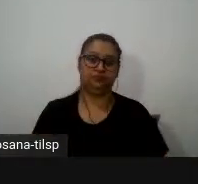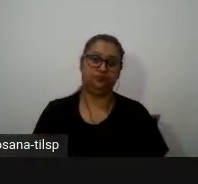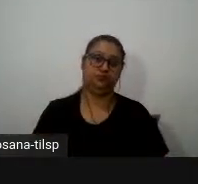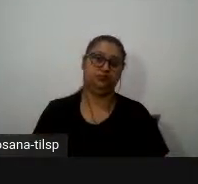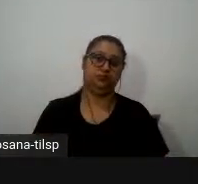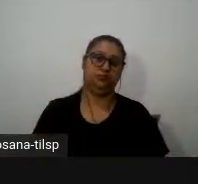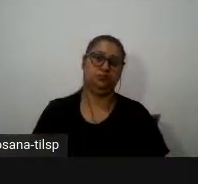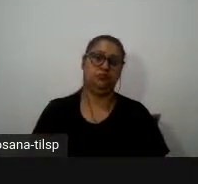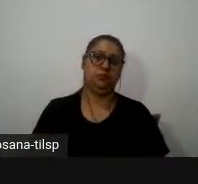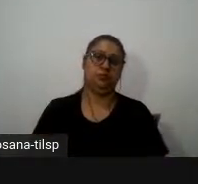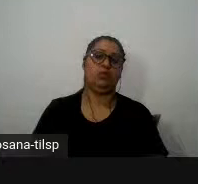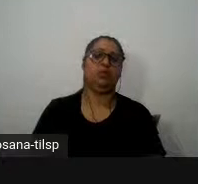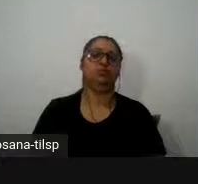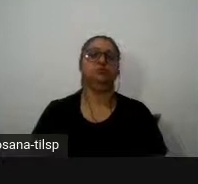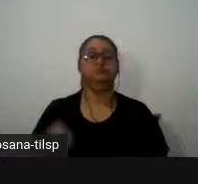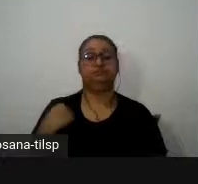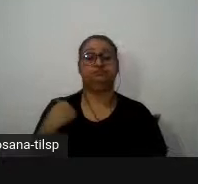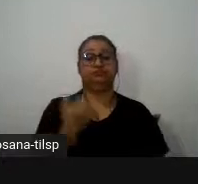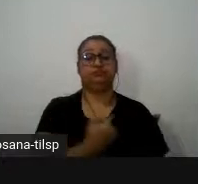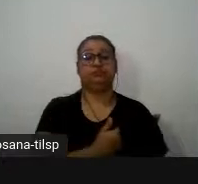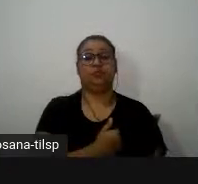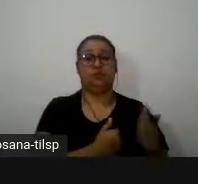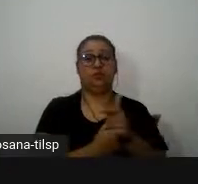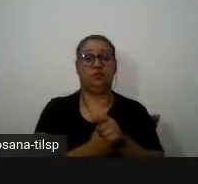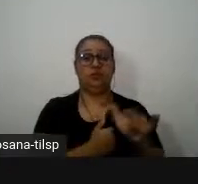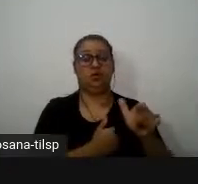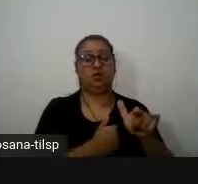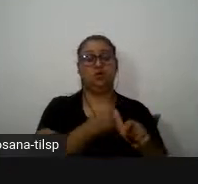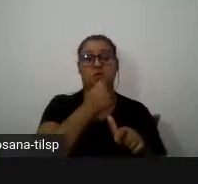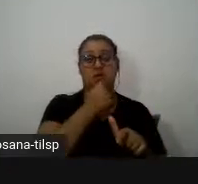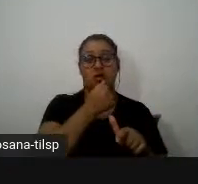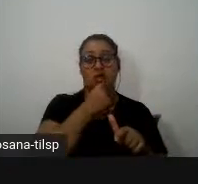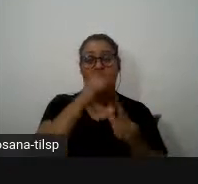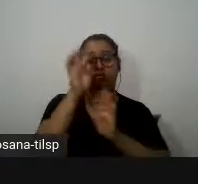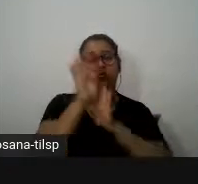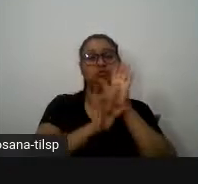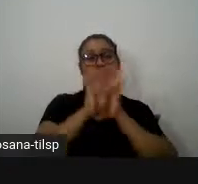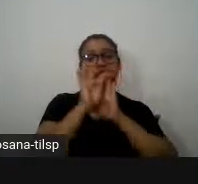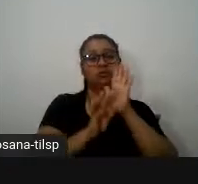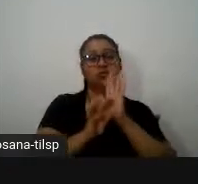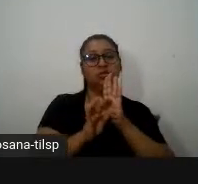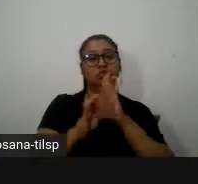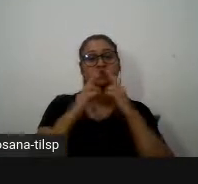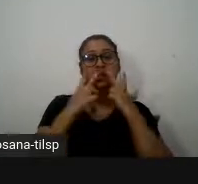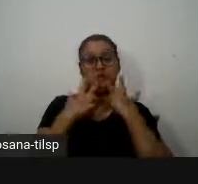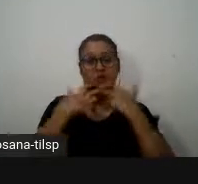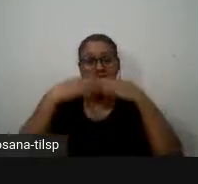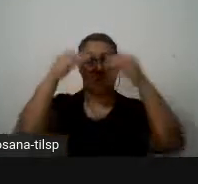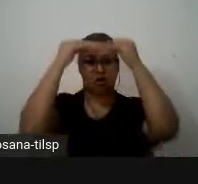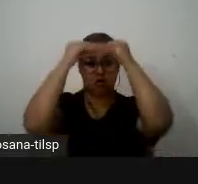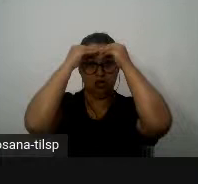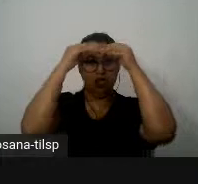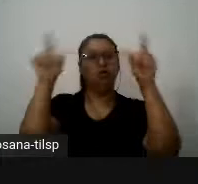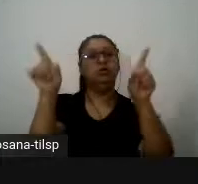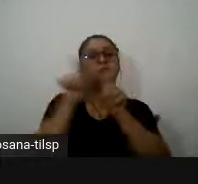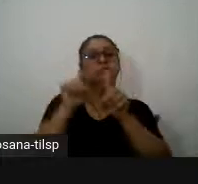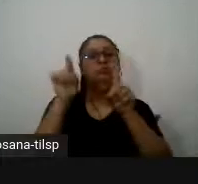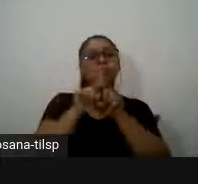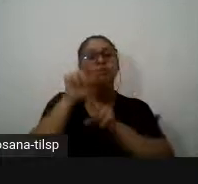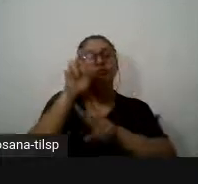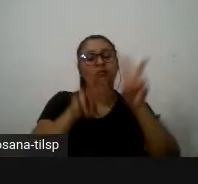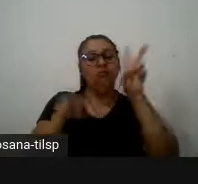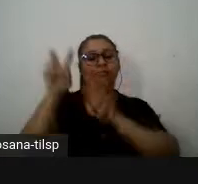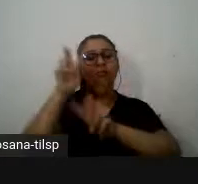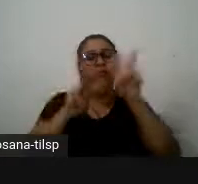continuemos ainda nesta questão do nível textual e da questão dos mecanismos linguísticos observamos também aqui